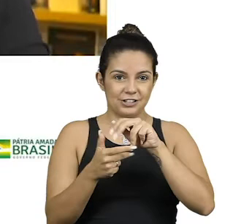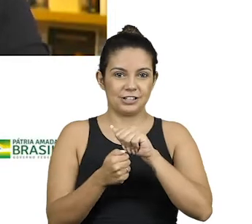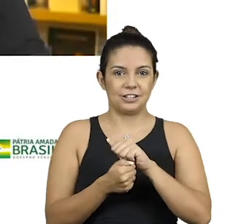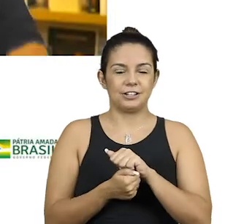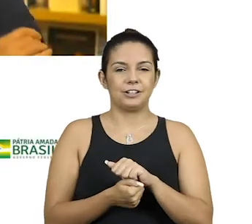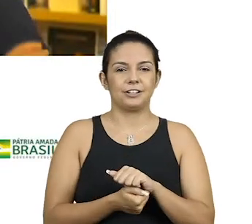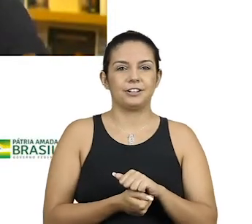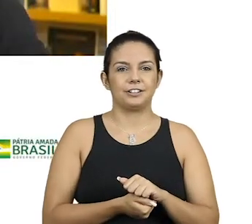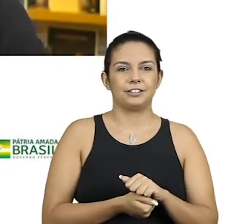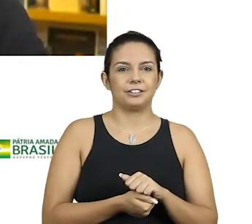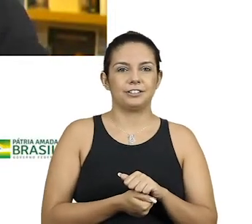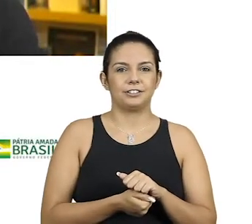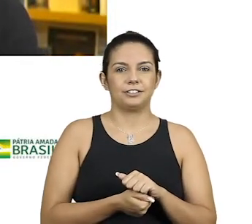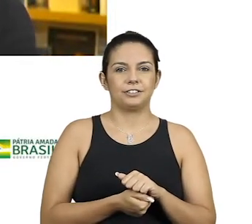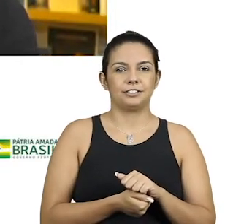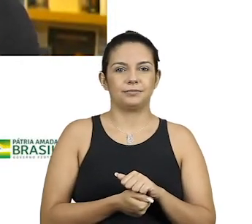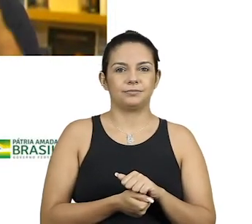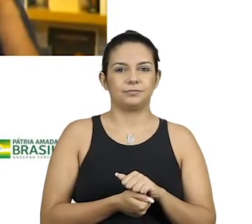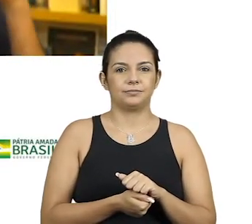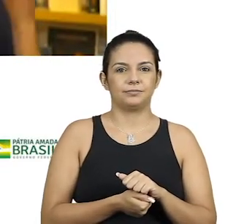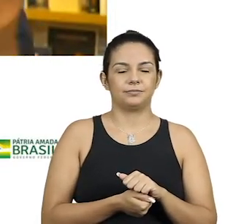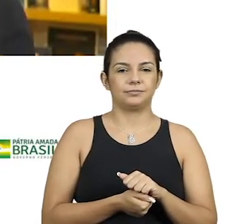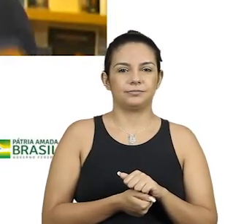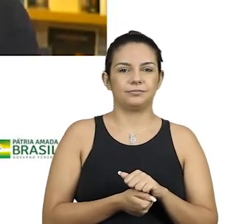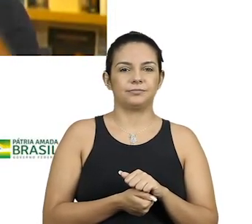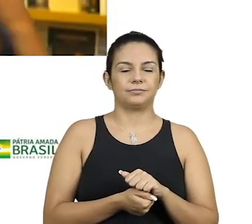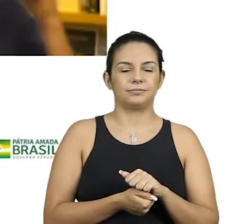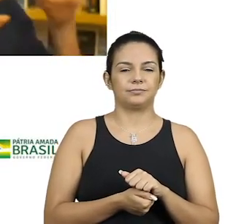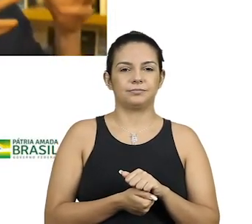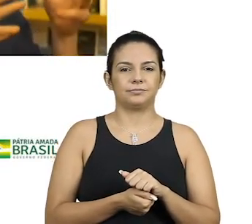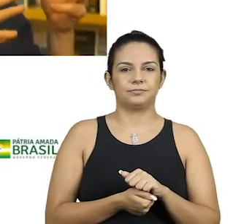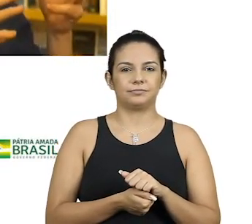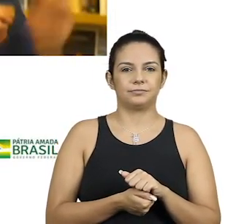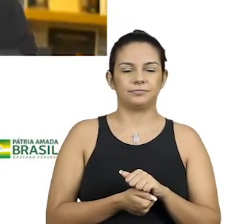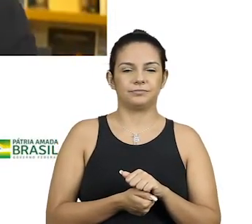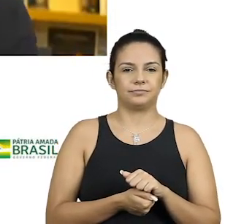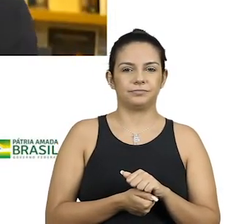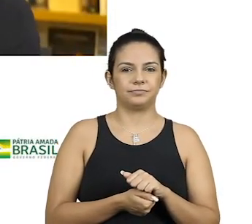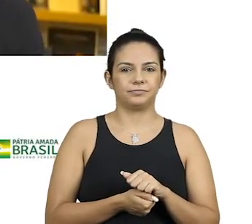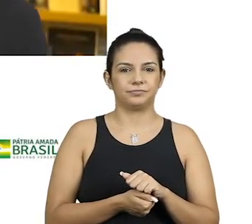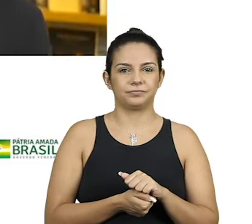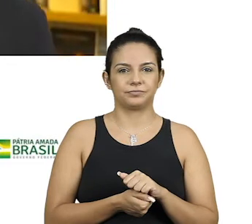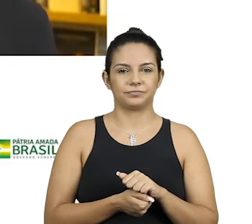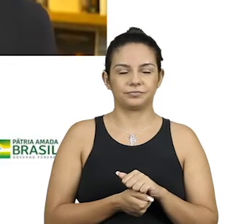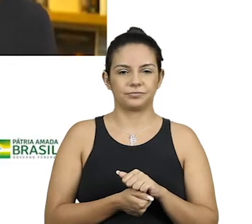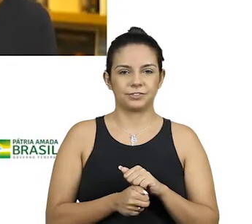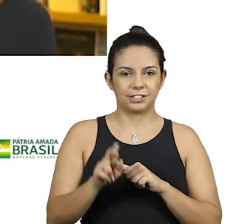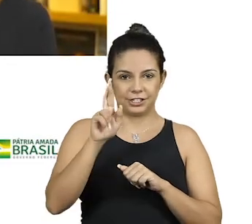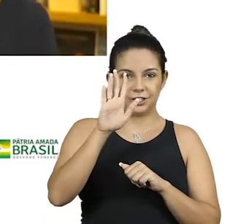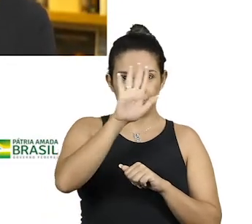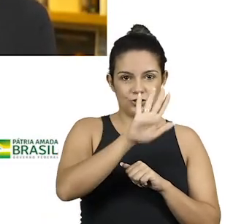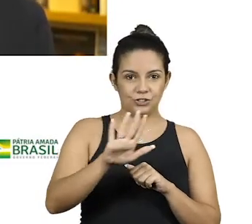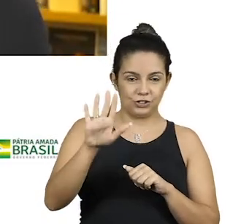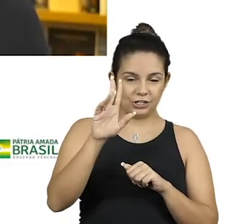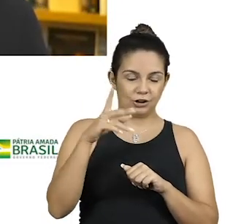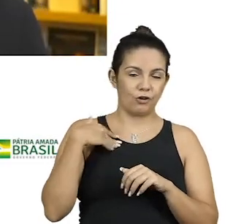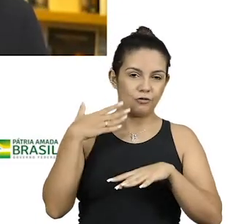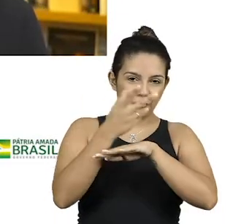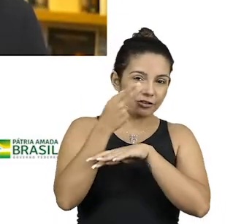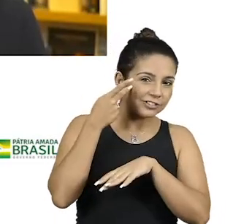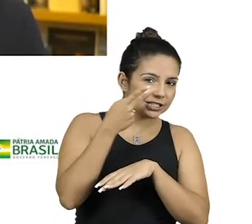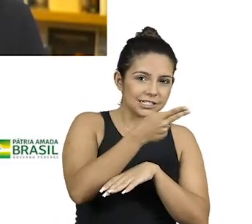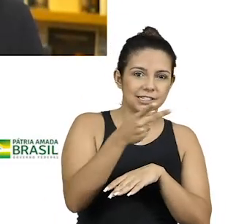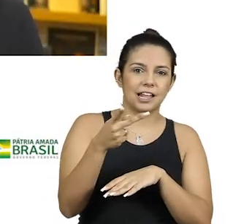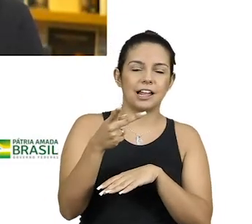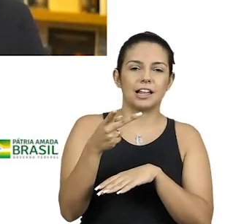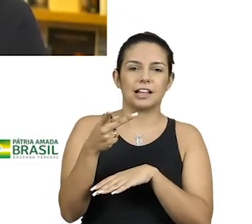Arraca, né? Arraca, que era a região do Arrasco. As ruínas lá todas. E fomos a... Porto Escondido,